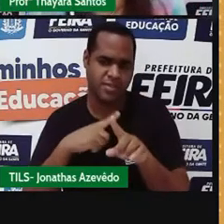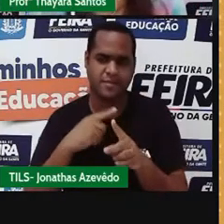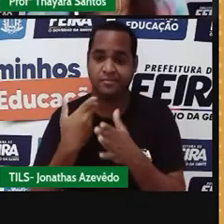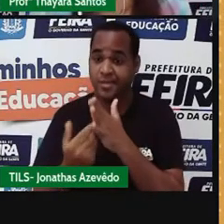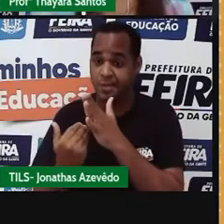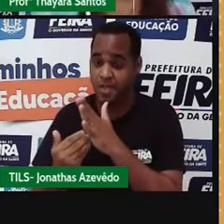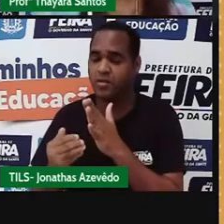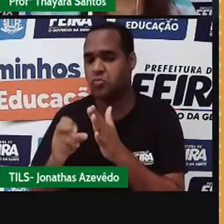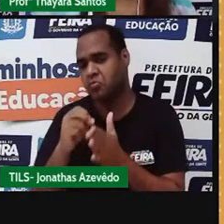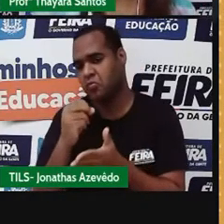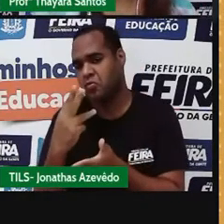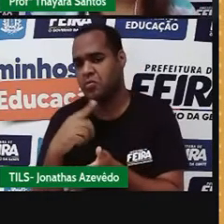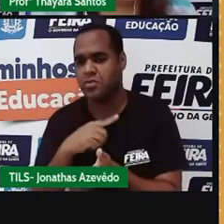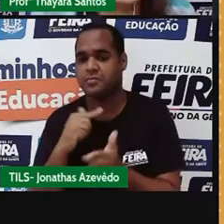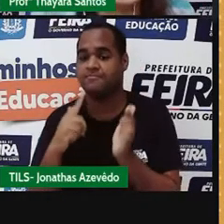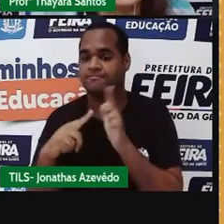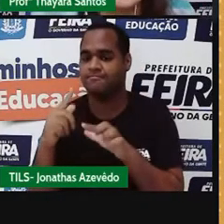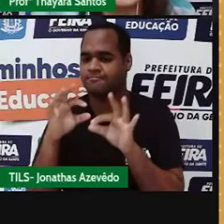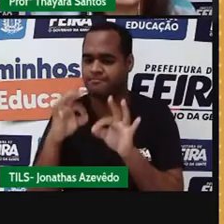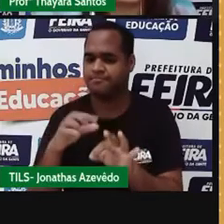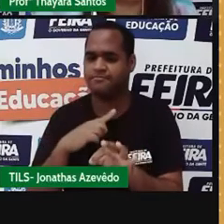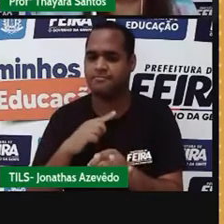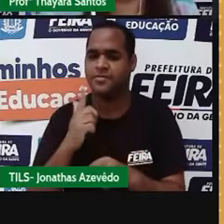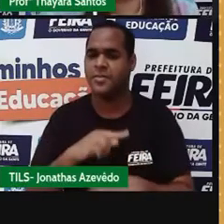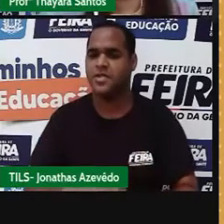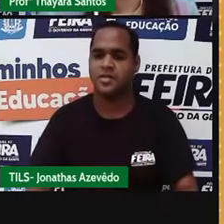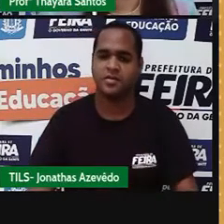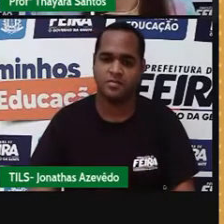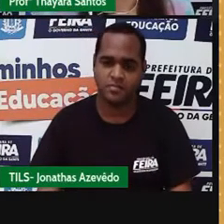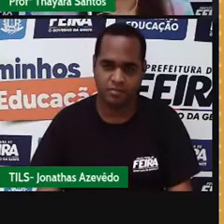perdendo ou ganhando esses nêutrons.